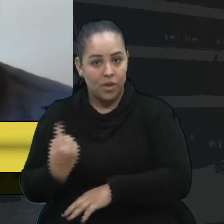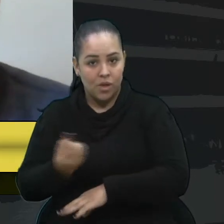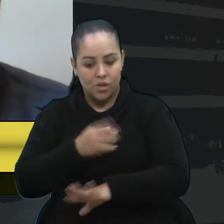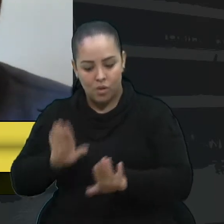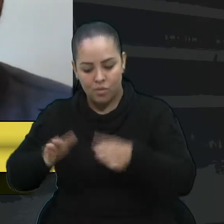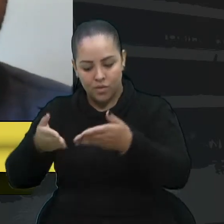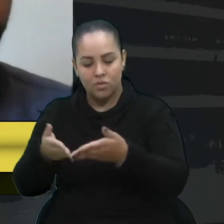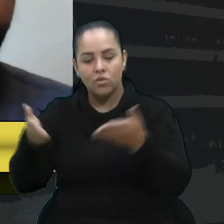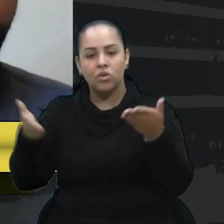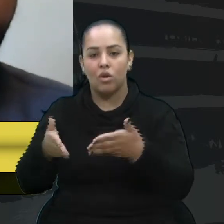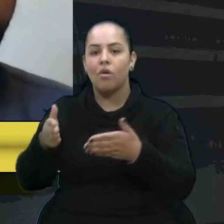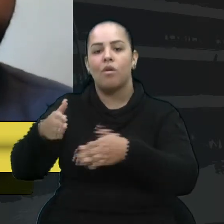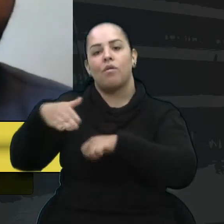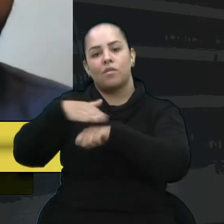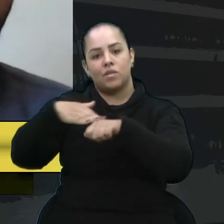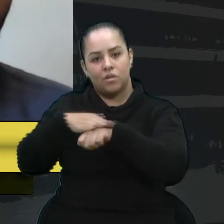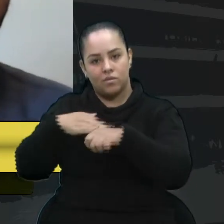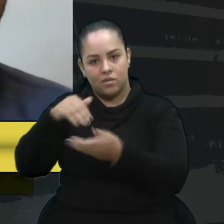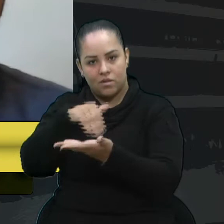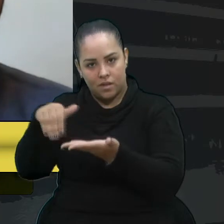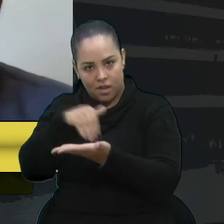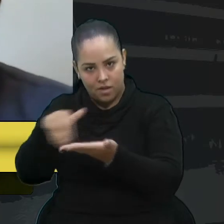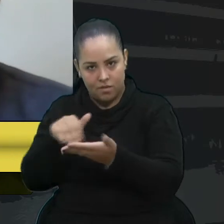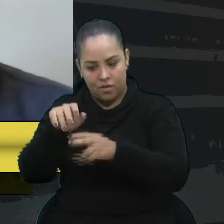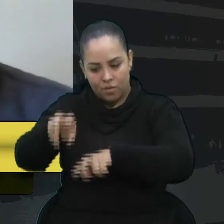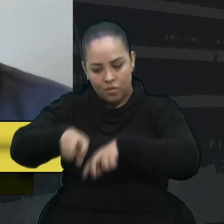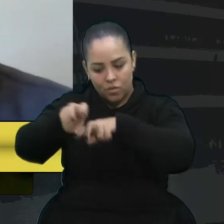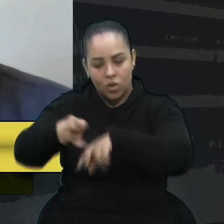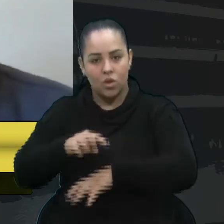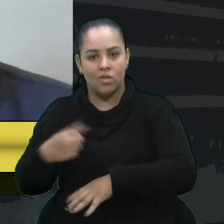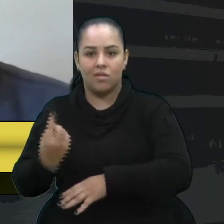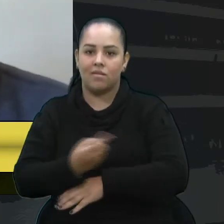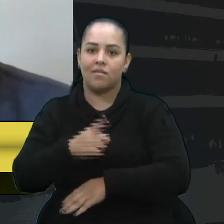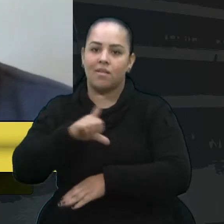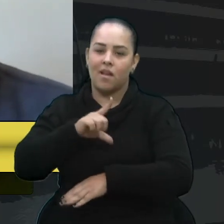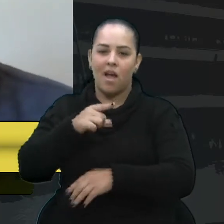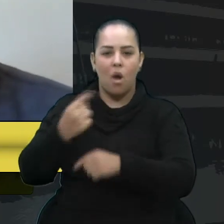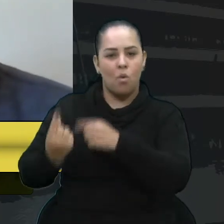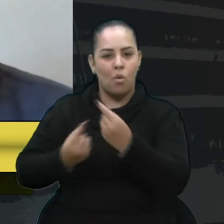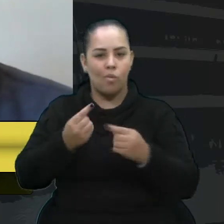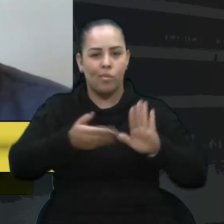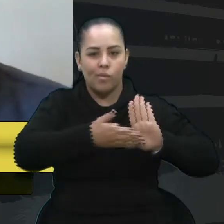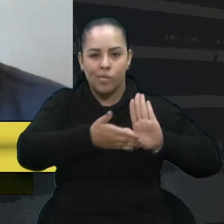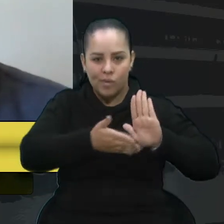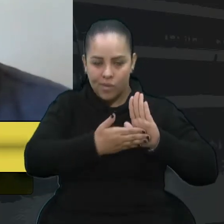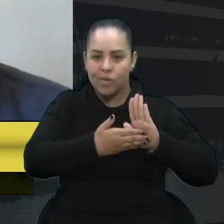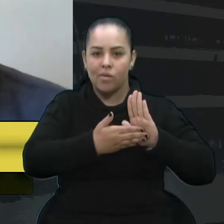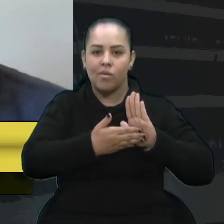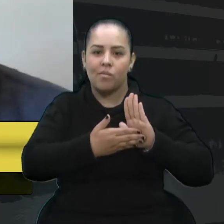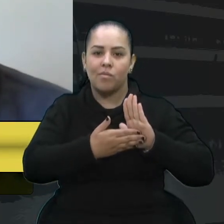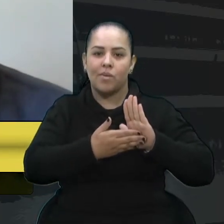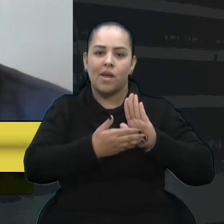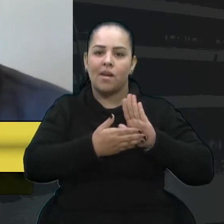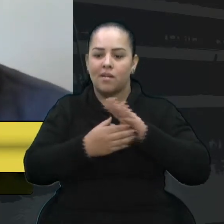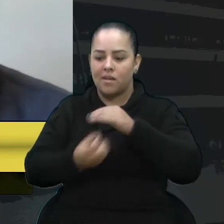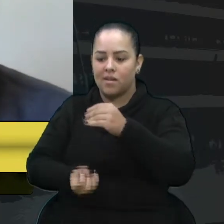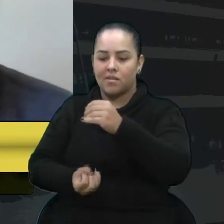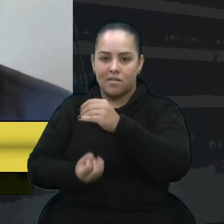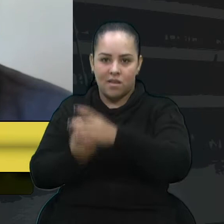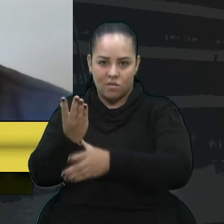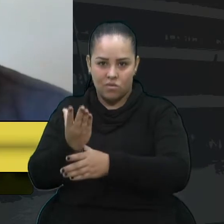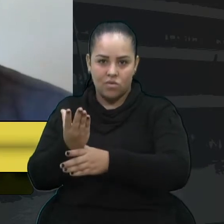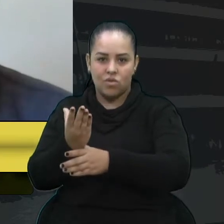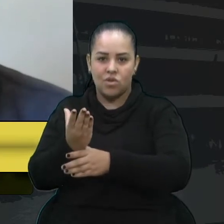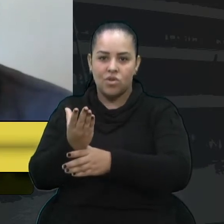Agricultura, temos algumas propostas para a realização de instituições de ensino superior, para a